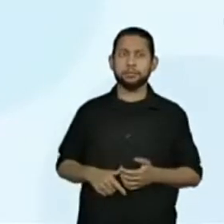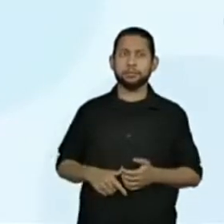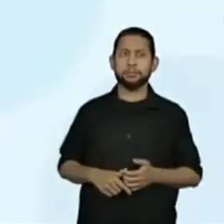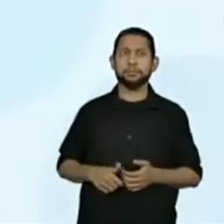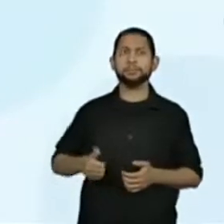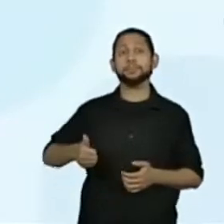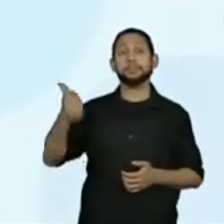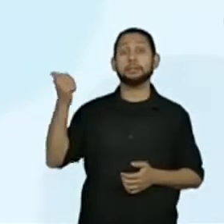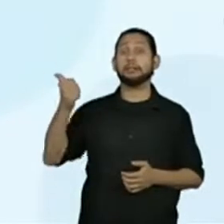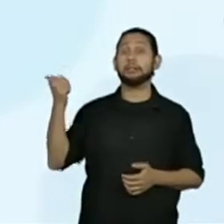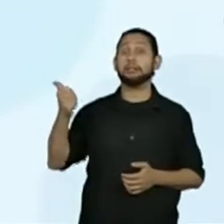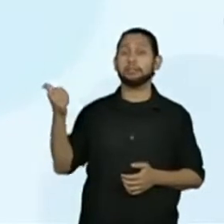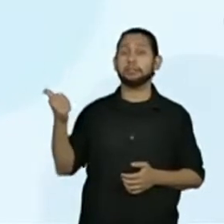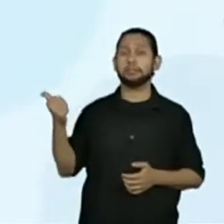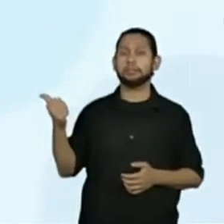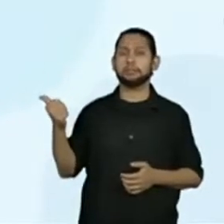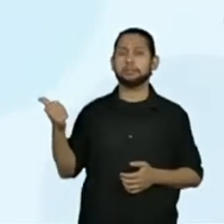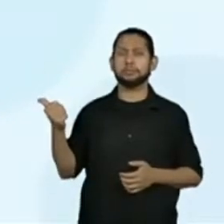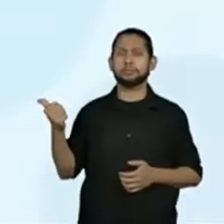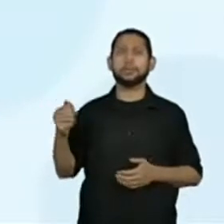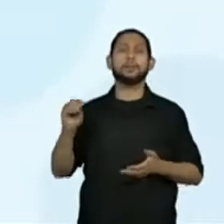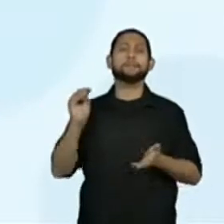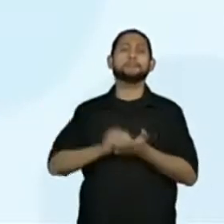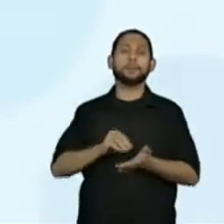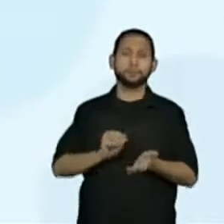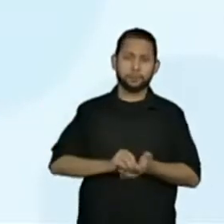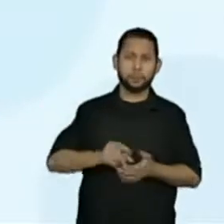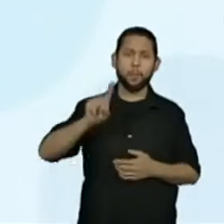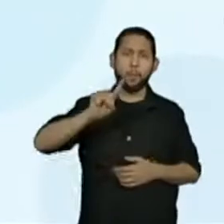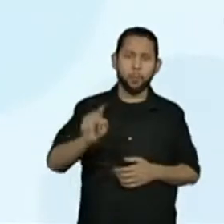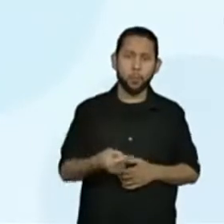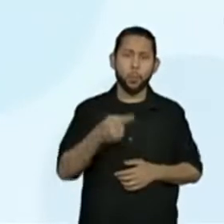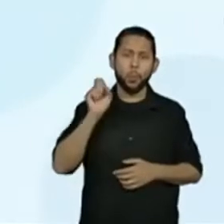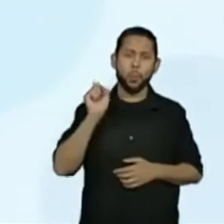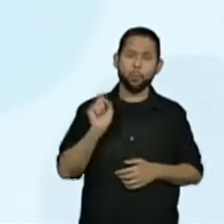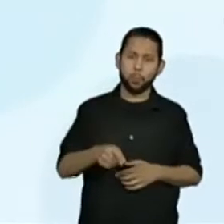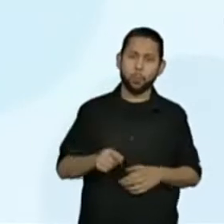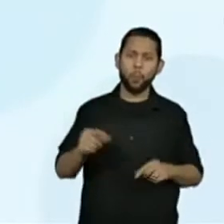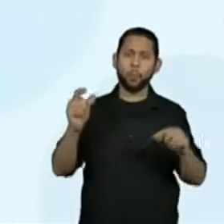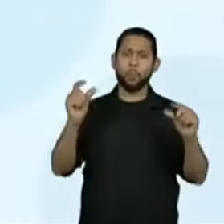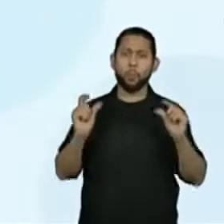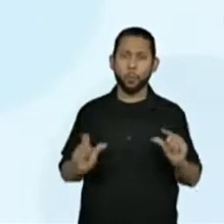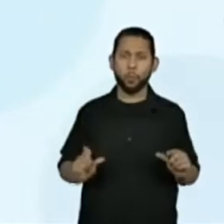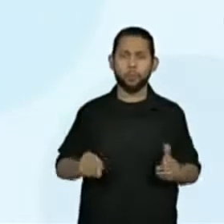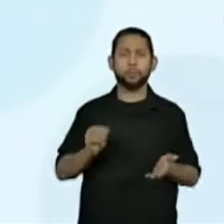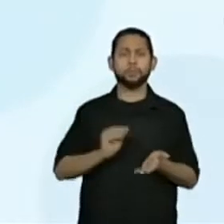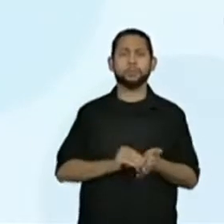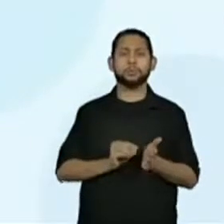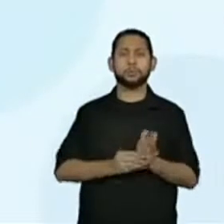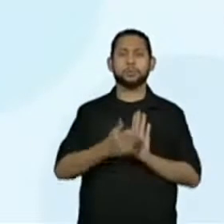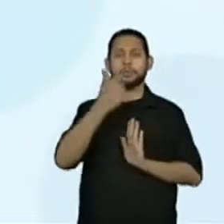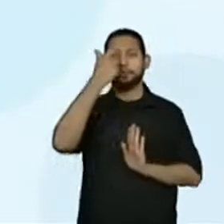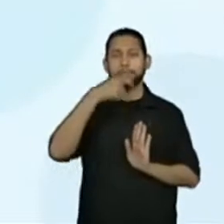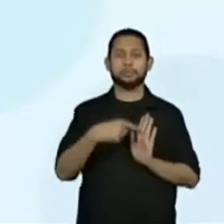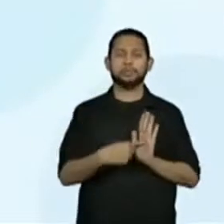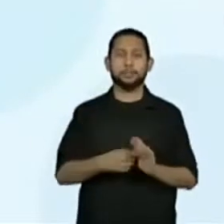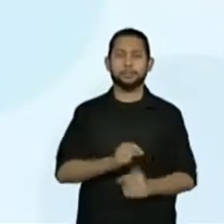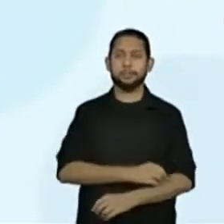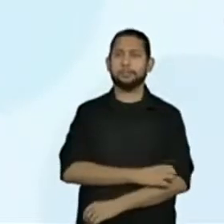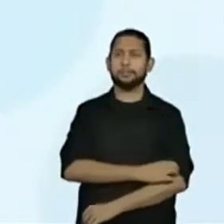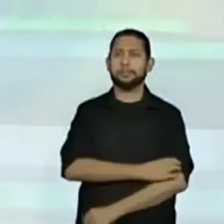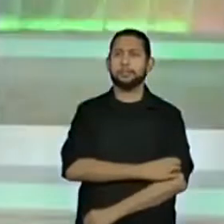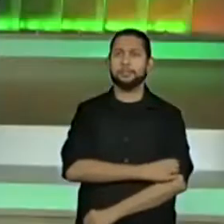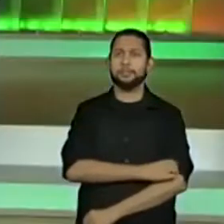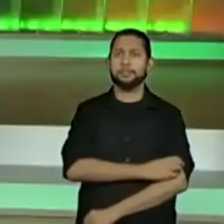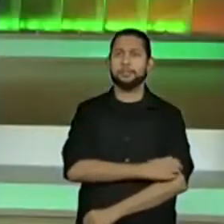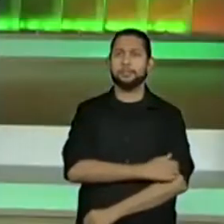Nesta parte, pontuação. Não tem apresentação. Ah, eu tenho uma ideia. Vou acrescentar